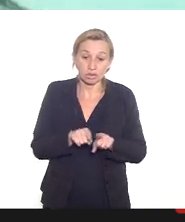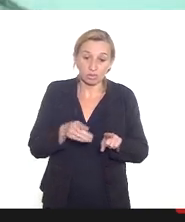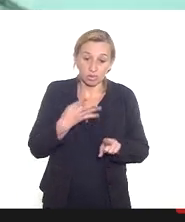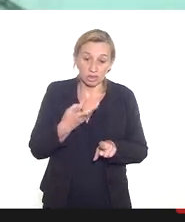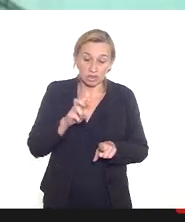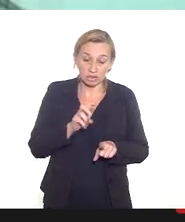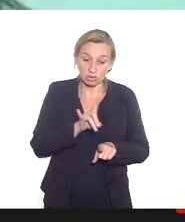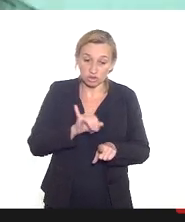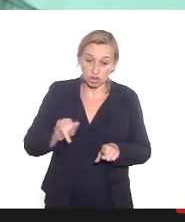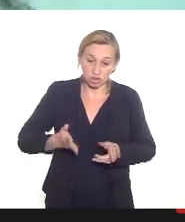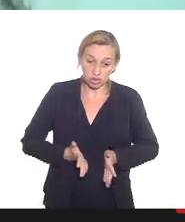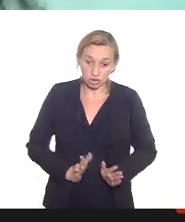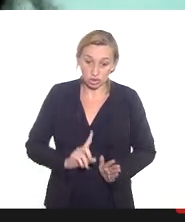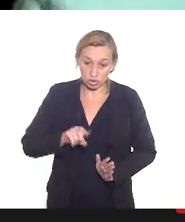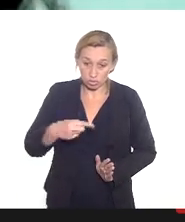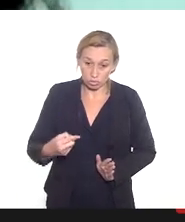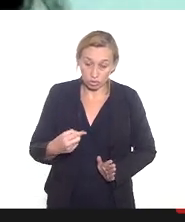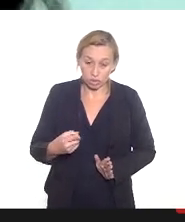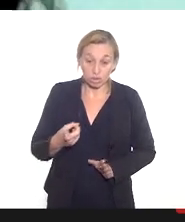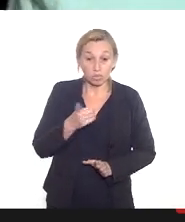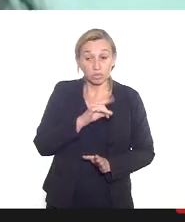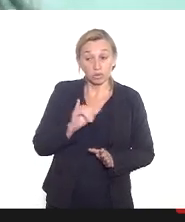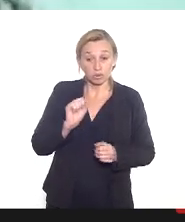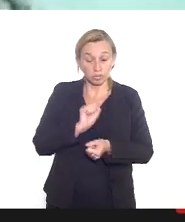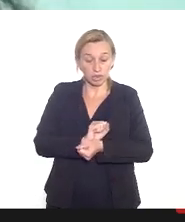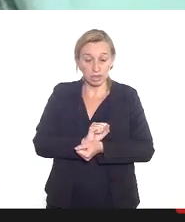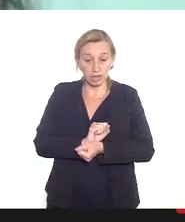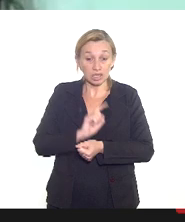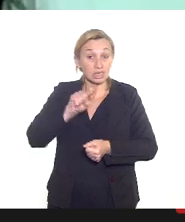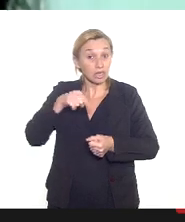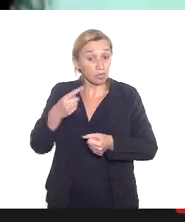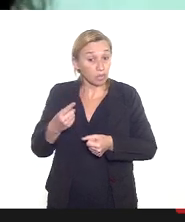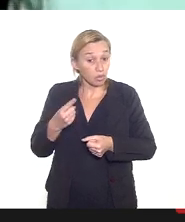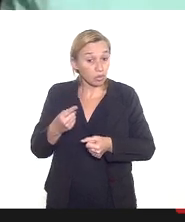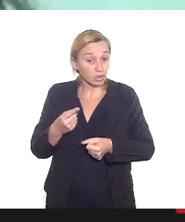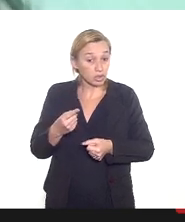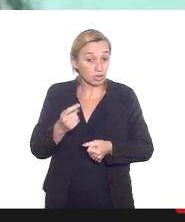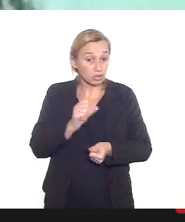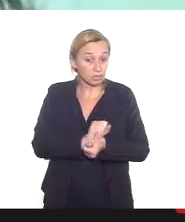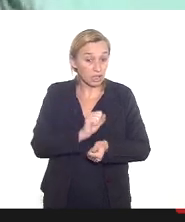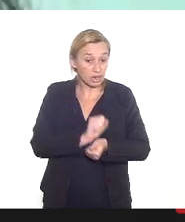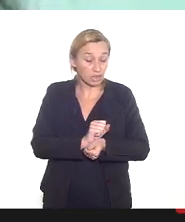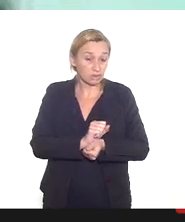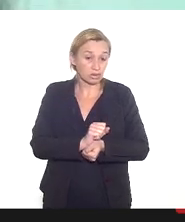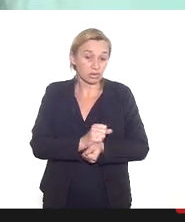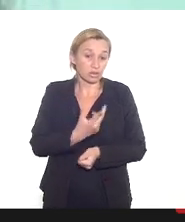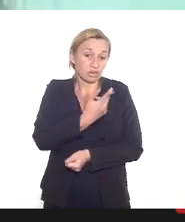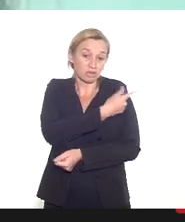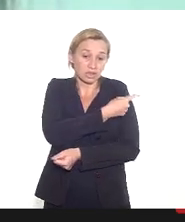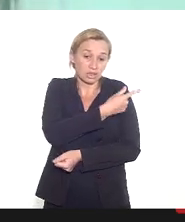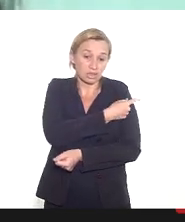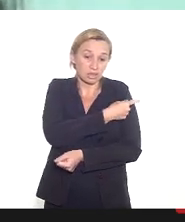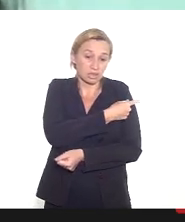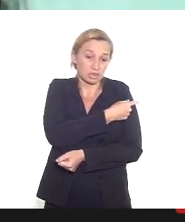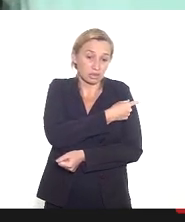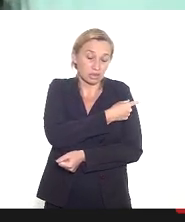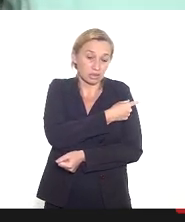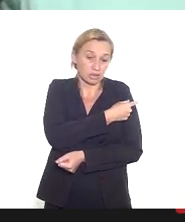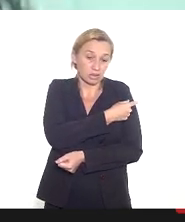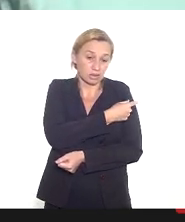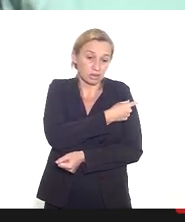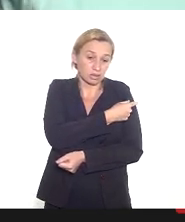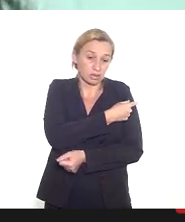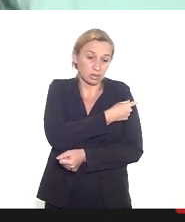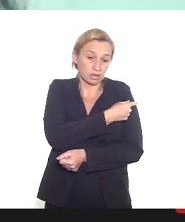por uns dias de um modo geral e depois restringindo essa vacinação para gestantes e puérperas apenas com